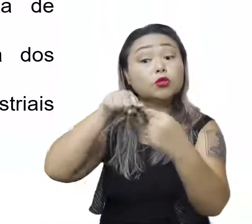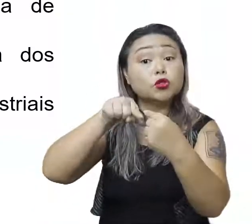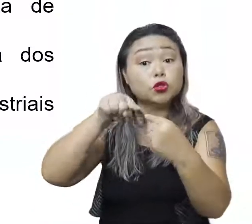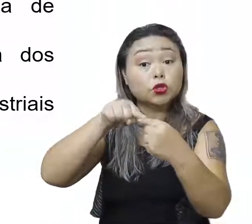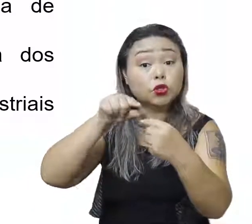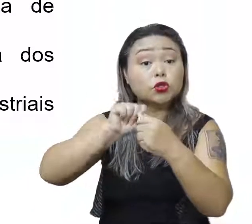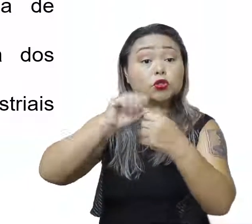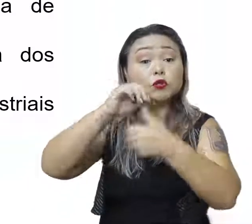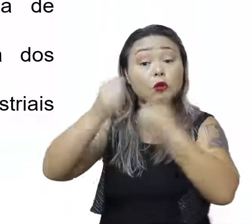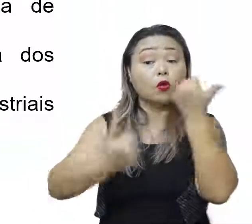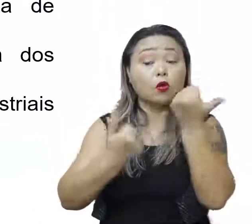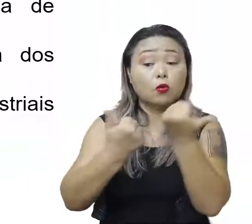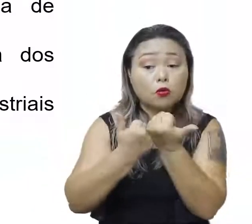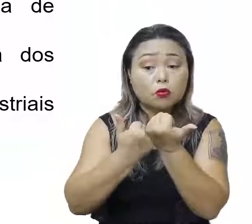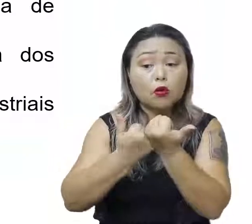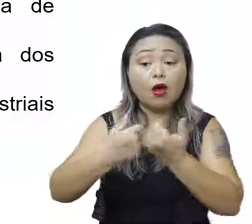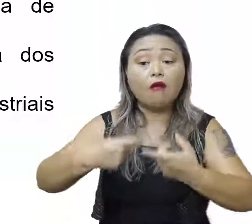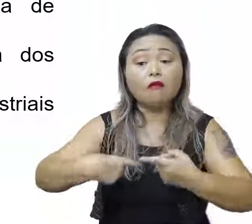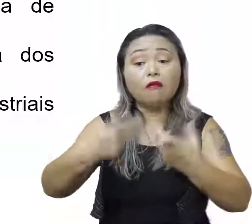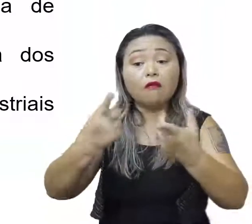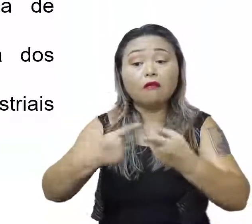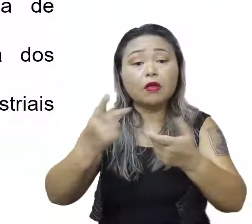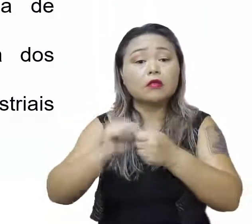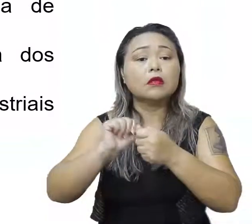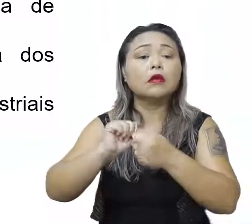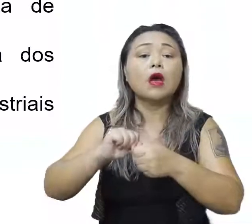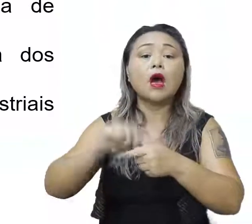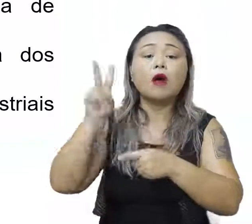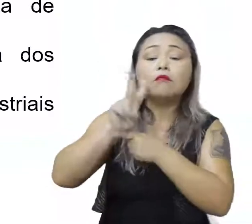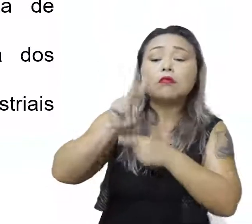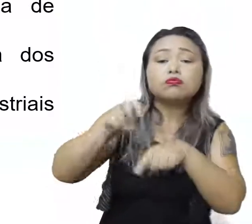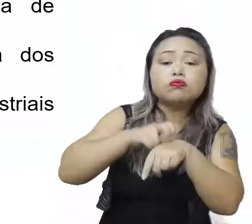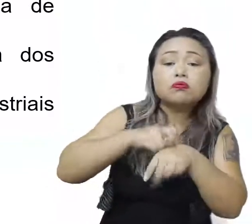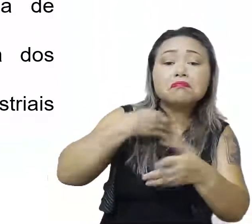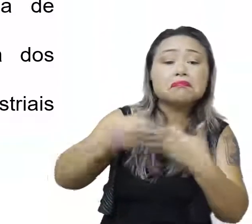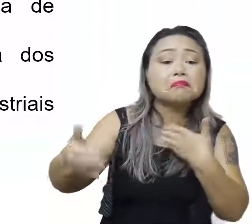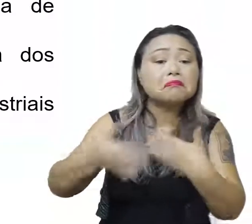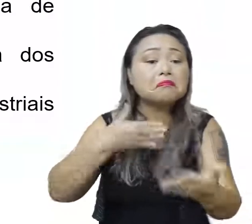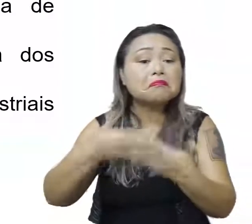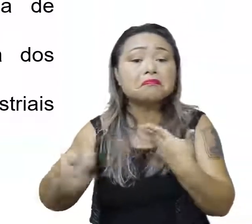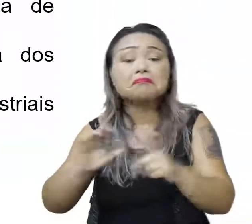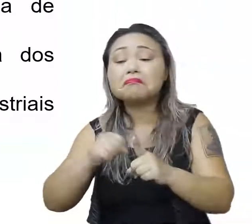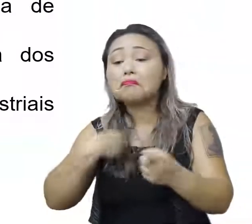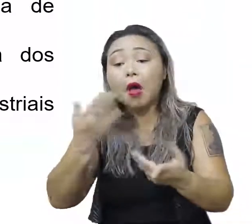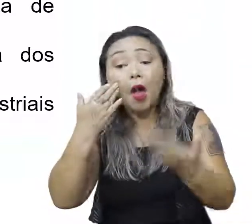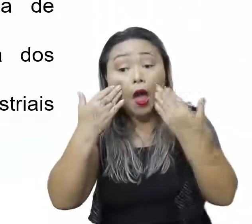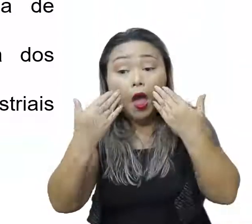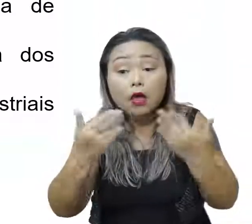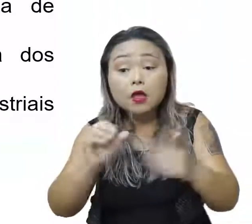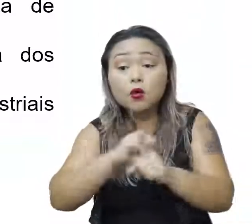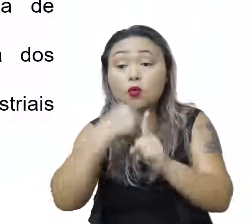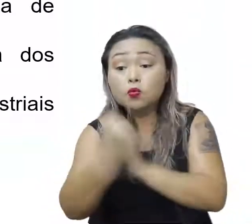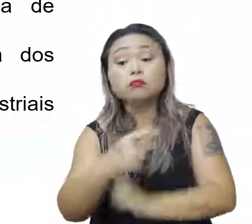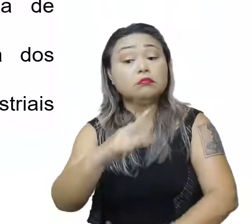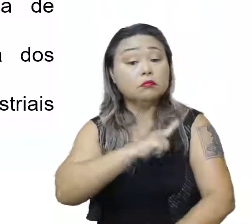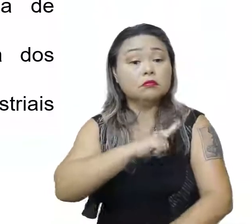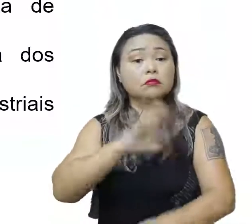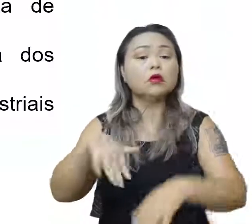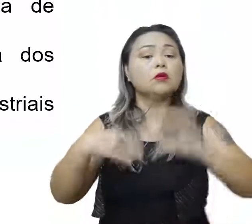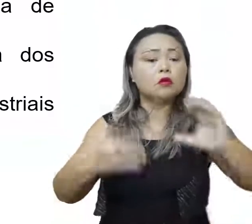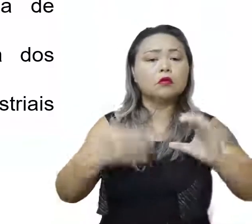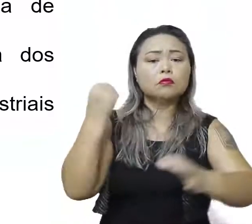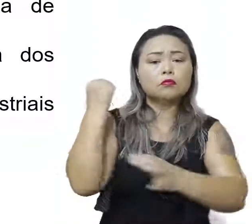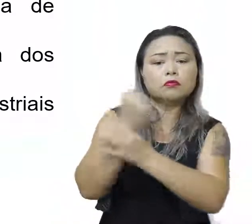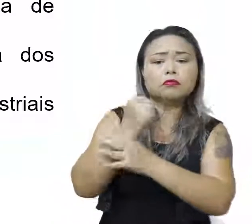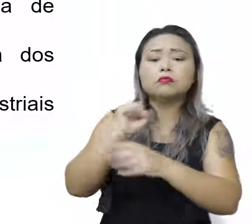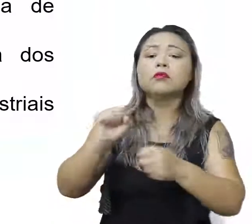B, a proteção ao verde independentemente da realidade social existente. C, a garantia